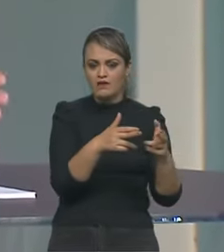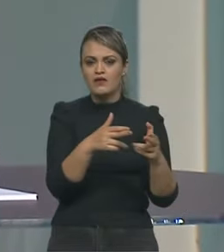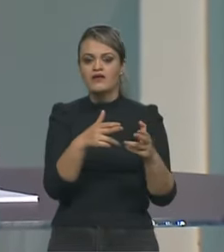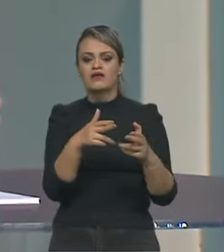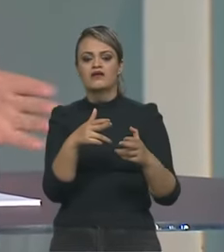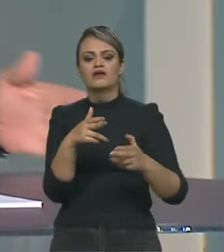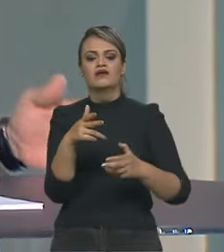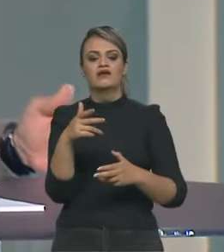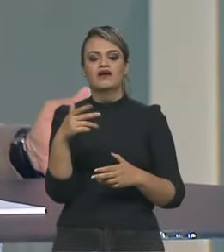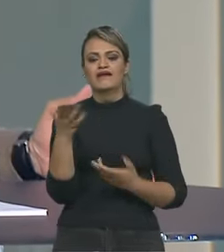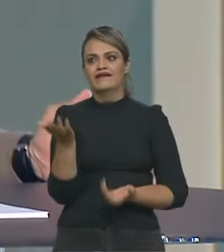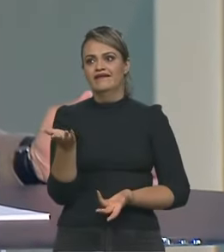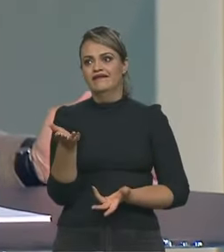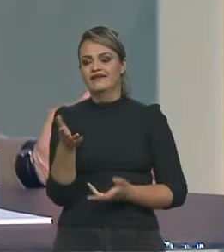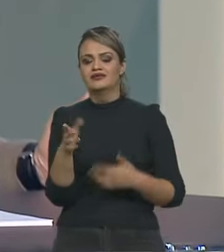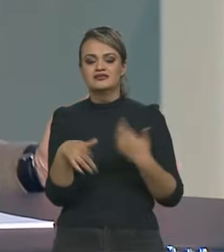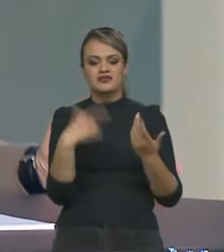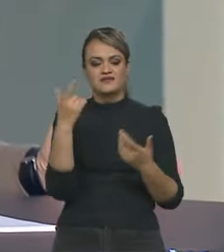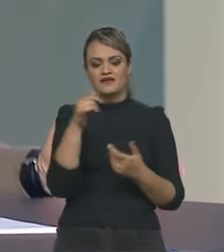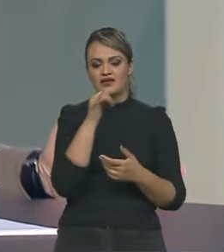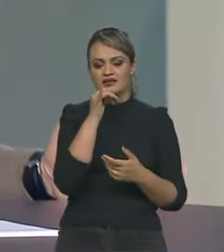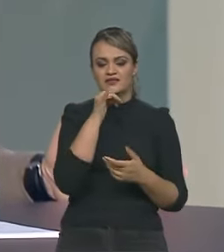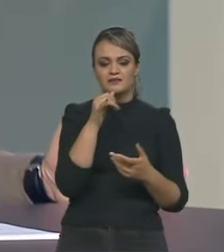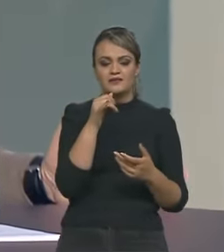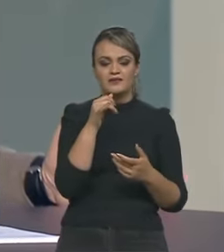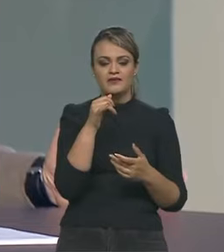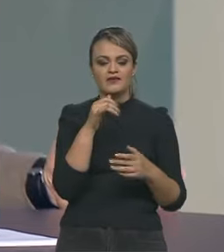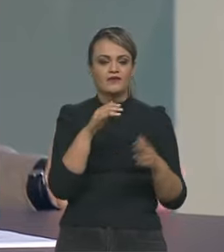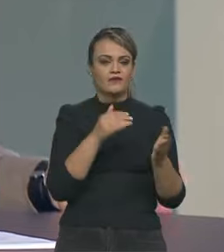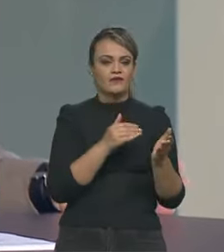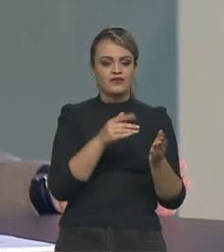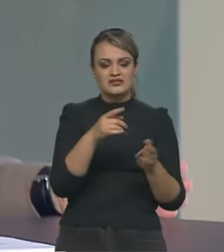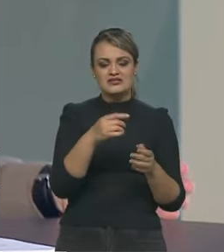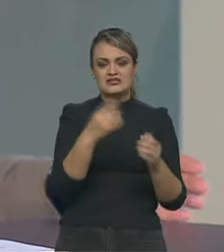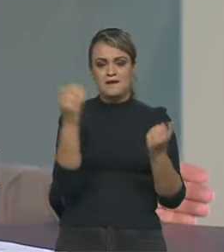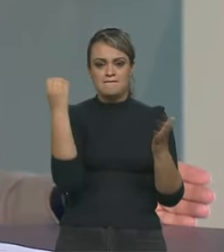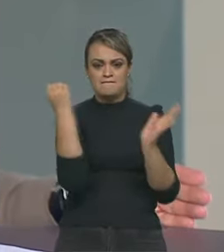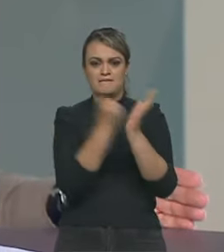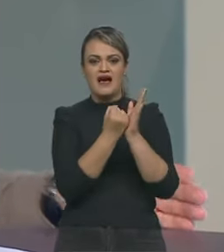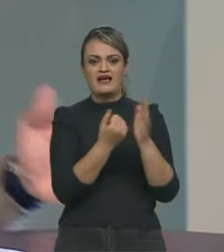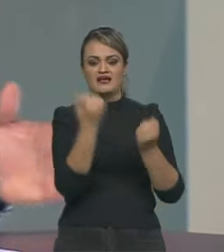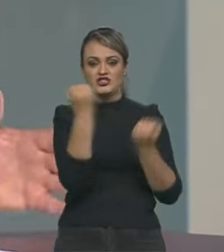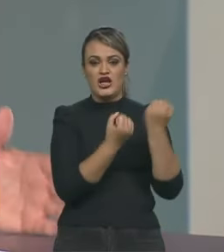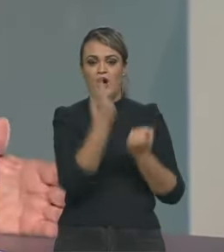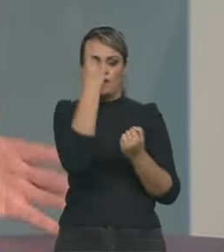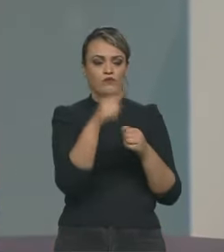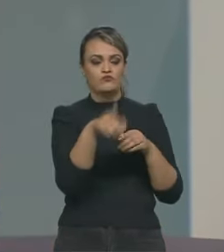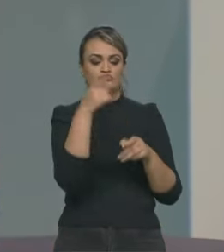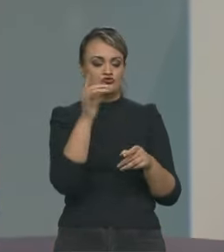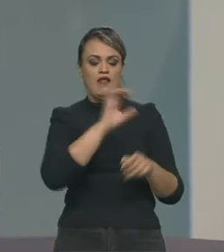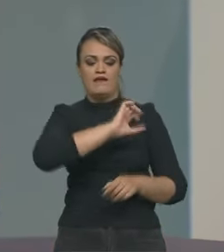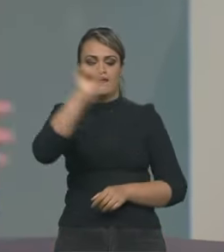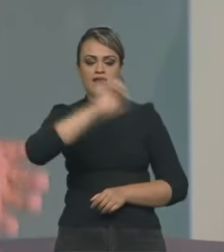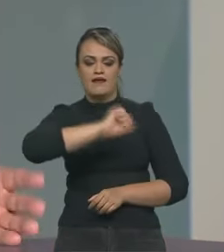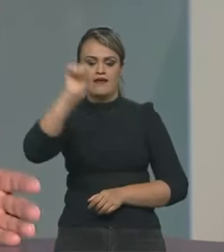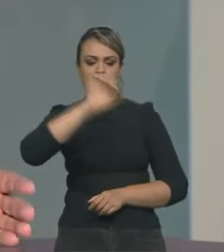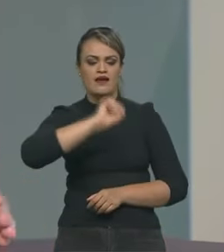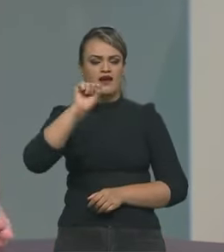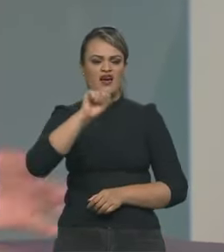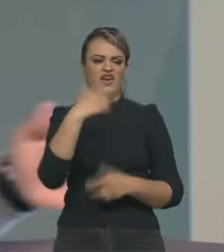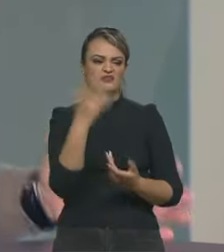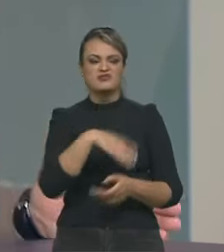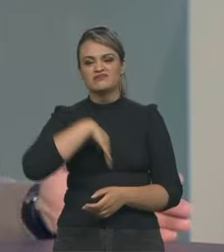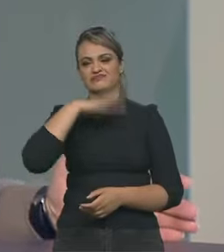Você vê, começa a Mercedes ganhar tudo, o Hamilton ganhar tudo. Vai perdendo o interesse de todo mundo. Porque você já sabe o que vai